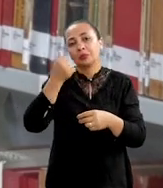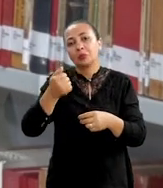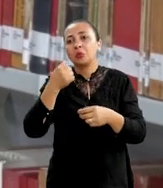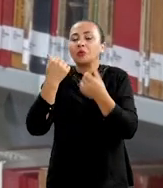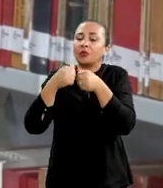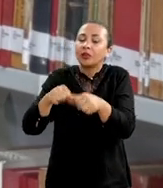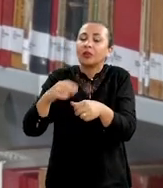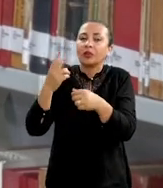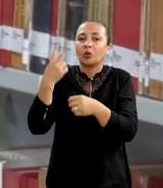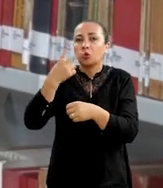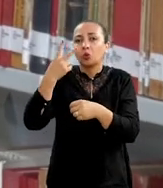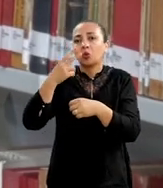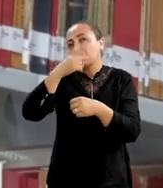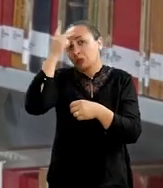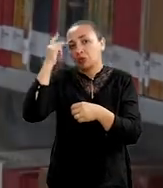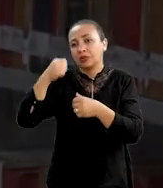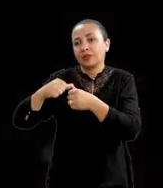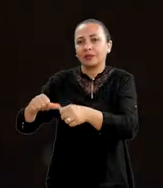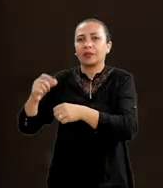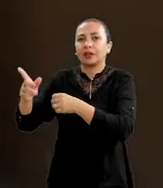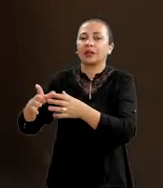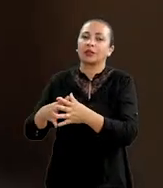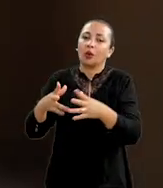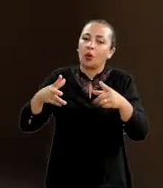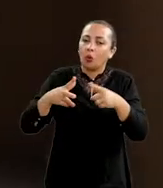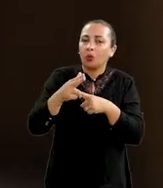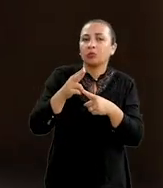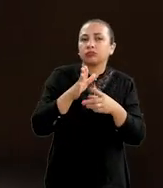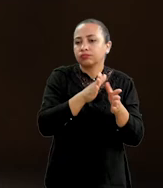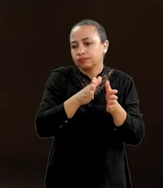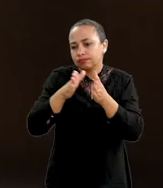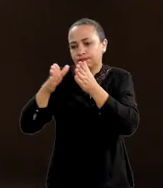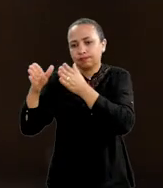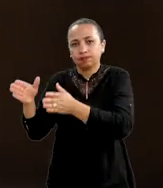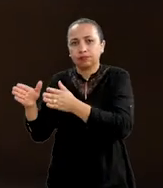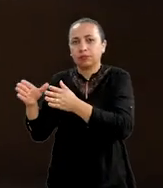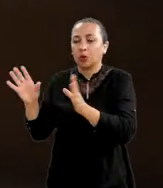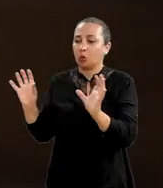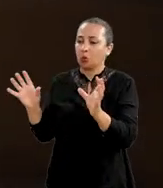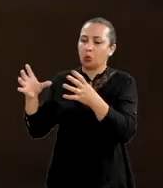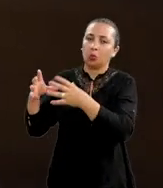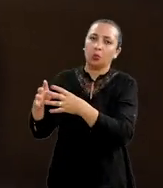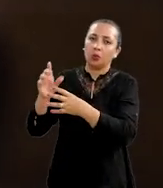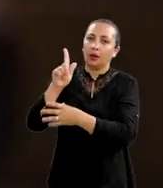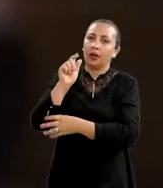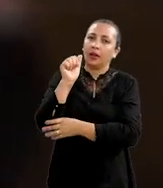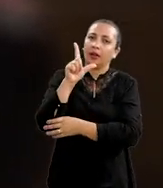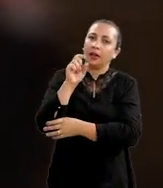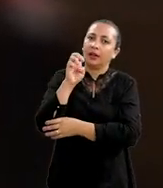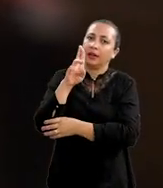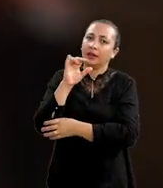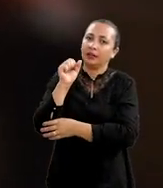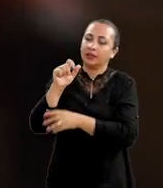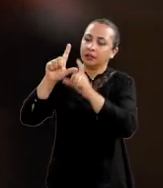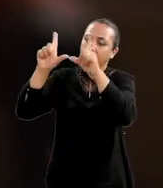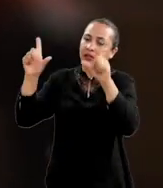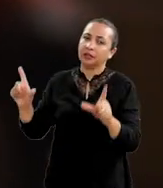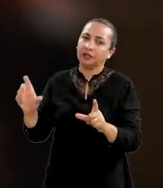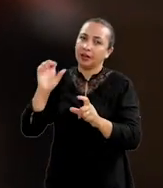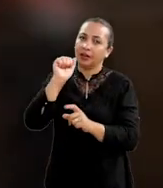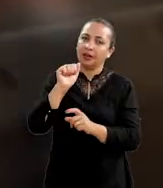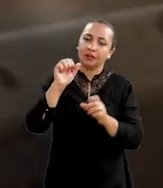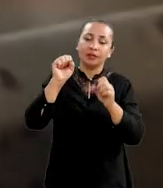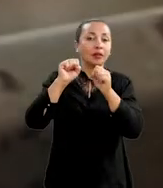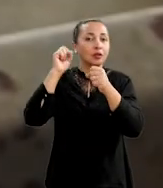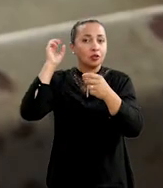que passam no mínimo dois anos ali. Então esse foi um recorte. Então a gente pegou uma galeria, chamada Galeria A dos Sentenciados,